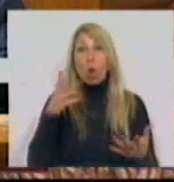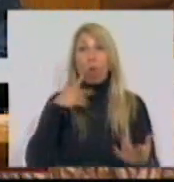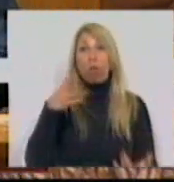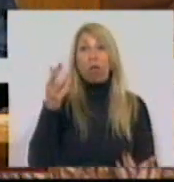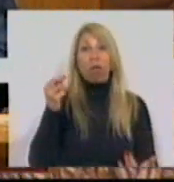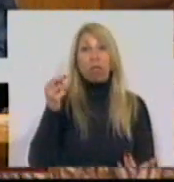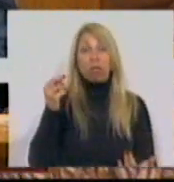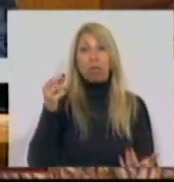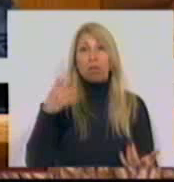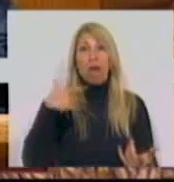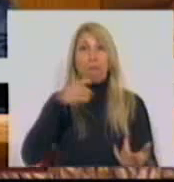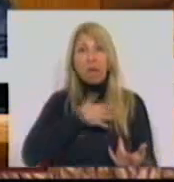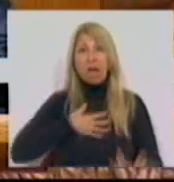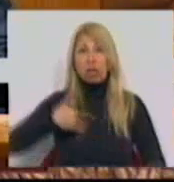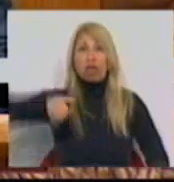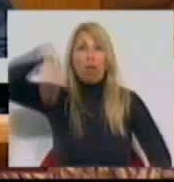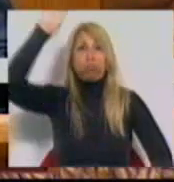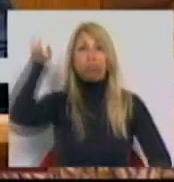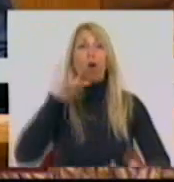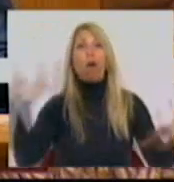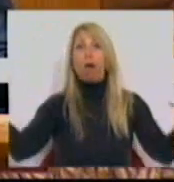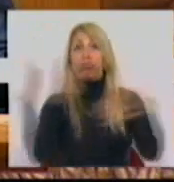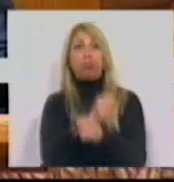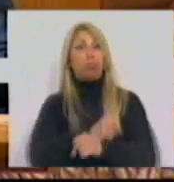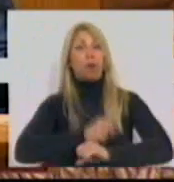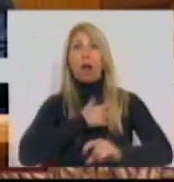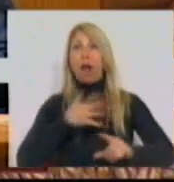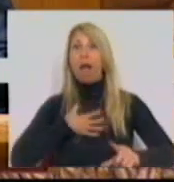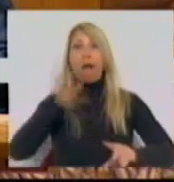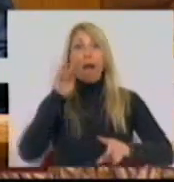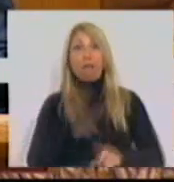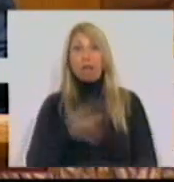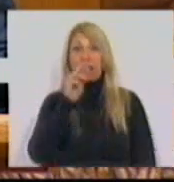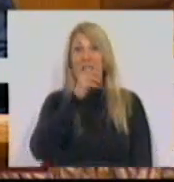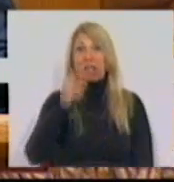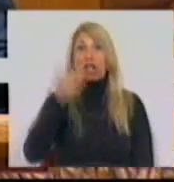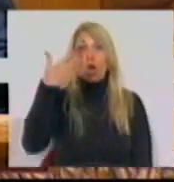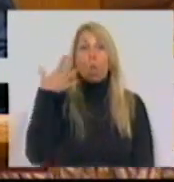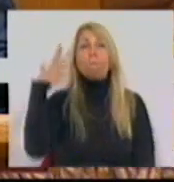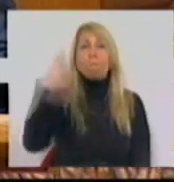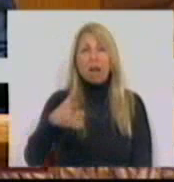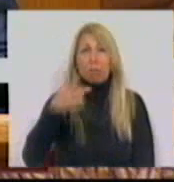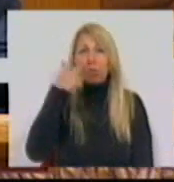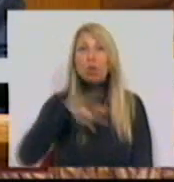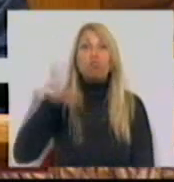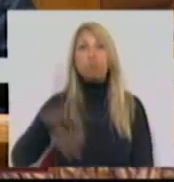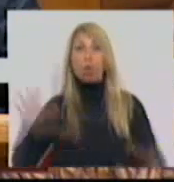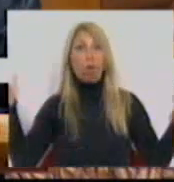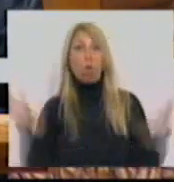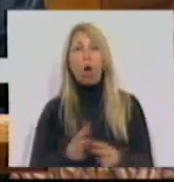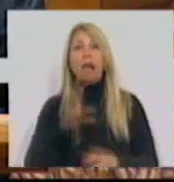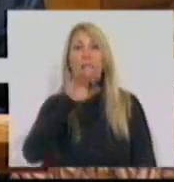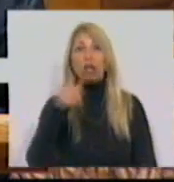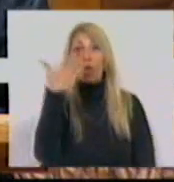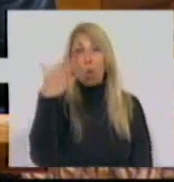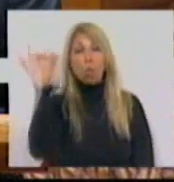milhares de empresas, que viu diminuir a população ativa em 331 mil portugueses, menos 6,8%, não pode